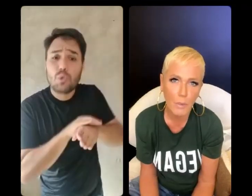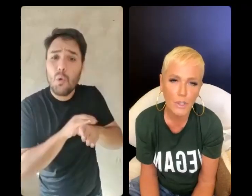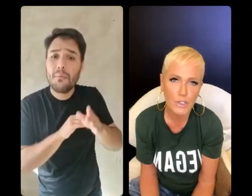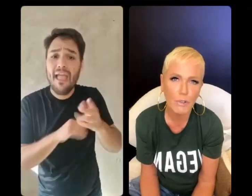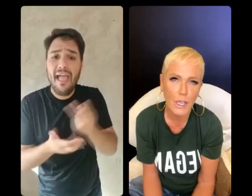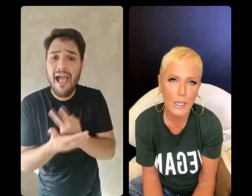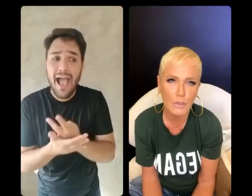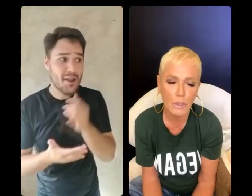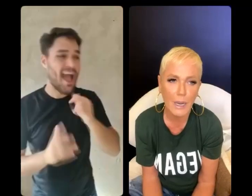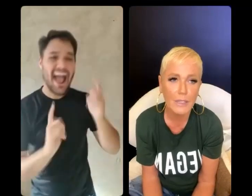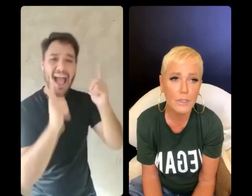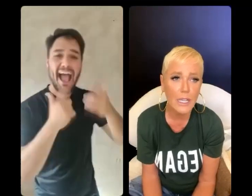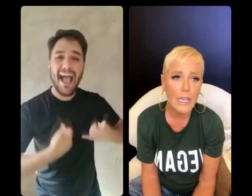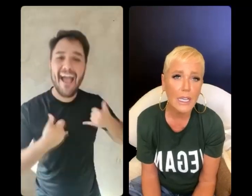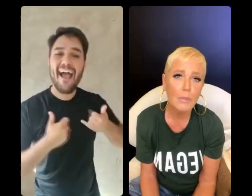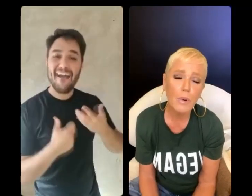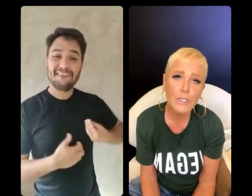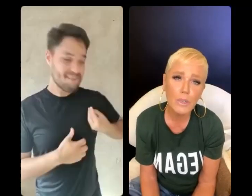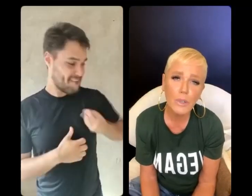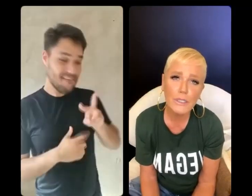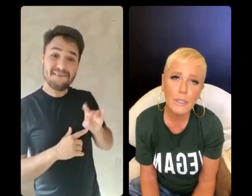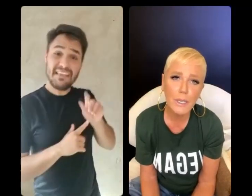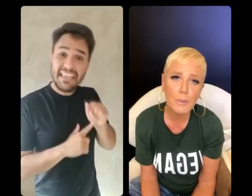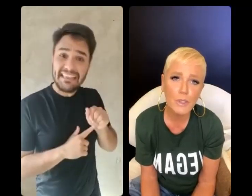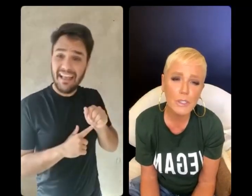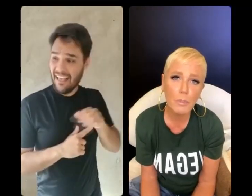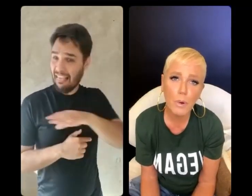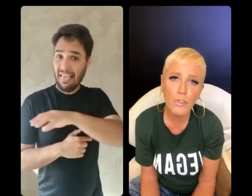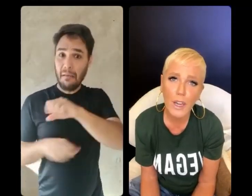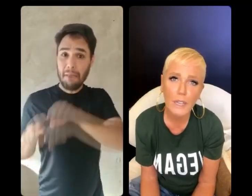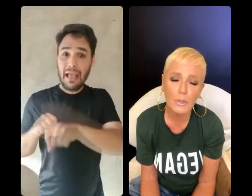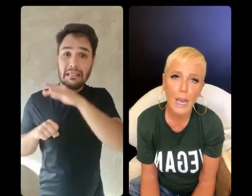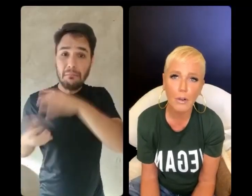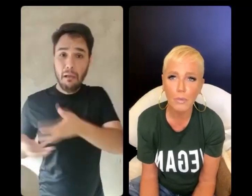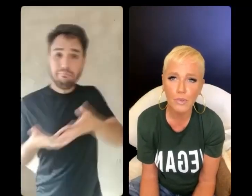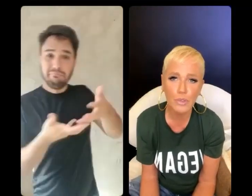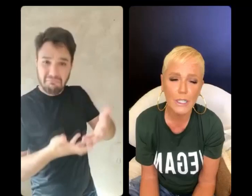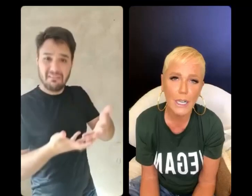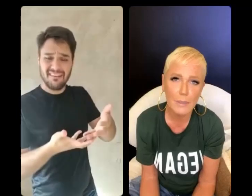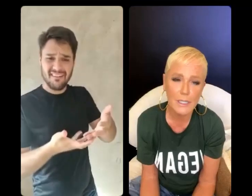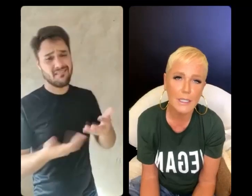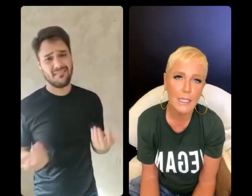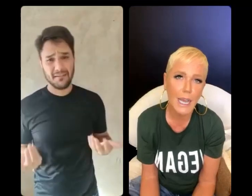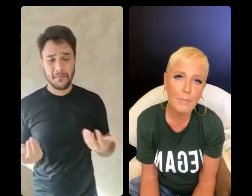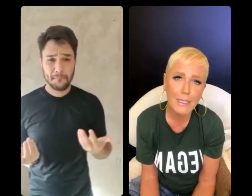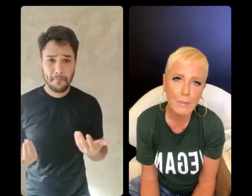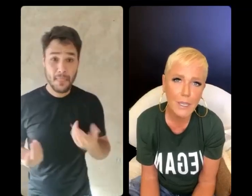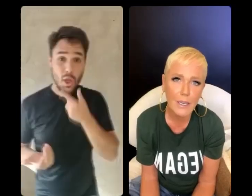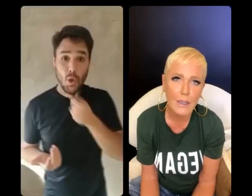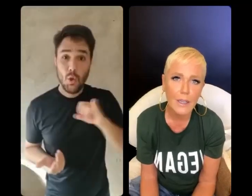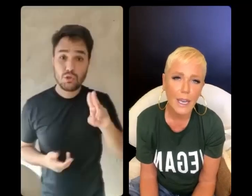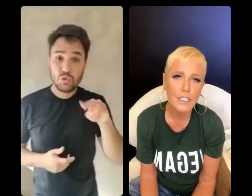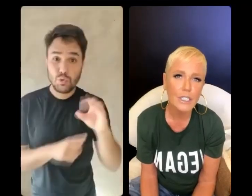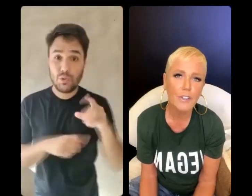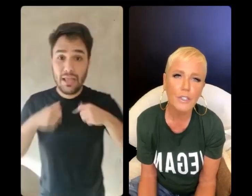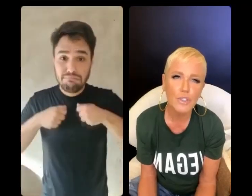vida com a morte de alguém ali no teu prato. E numa outra coisa também que as pessoas estão pouco falando, como o Ju tem na camiseta dele, a pandemia,